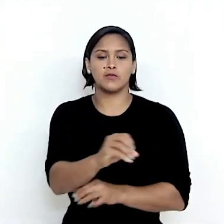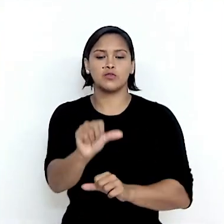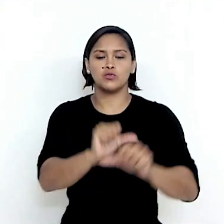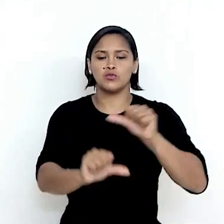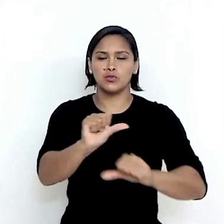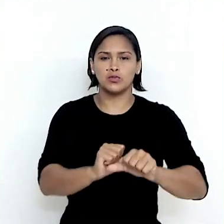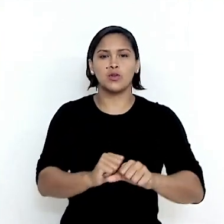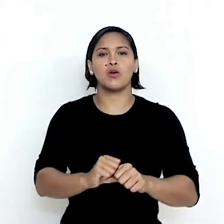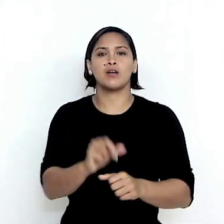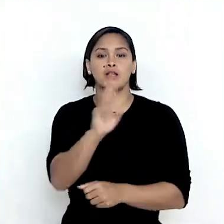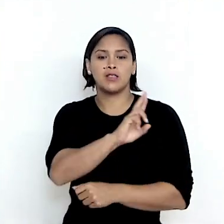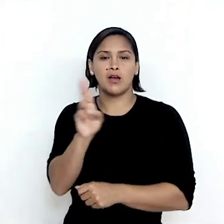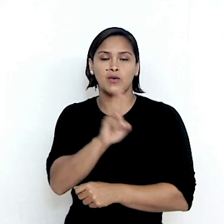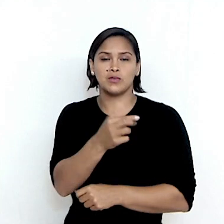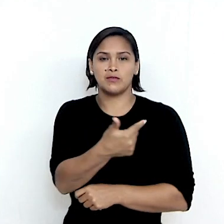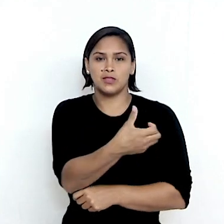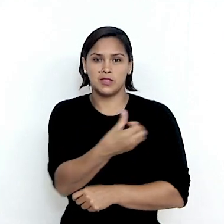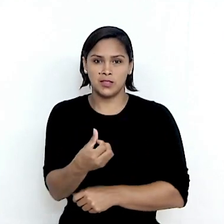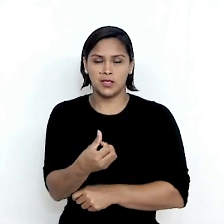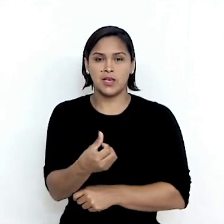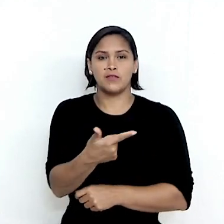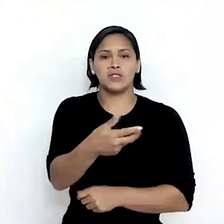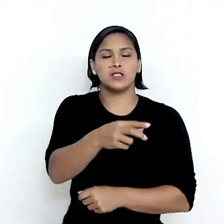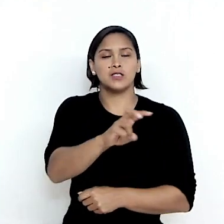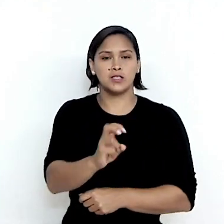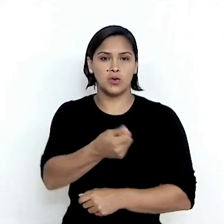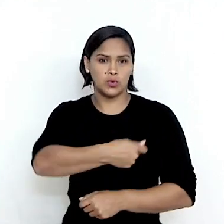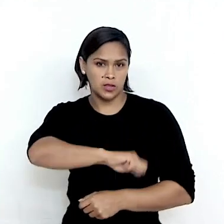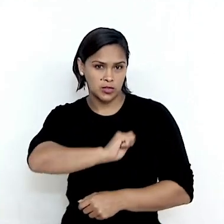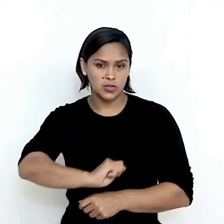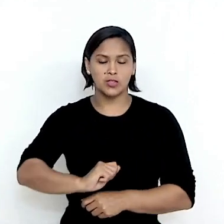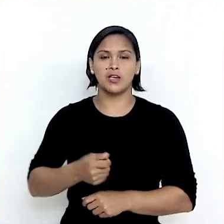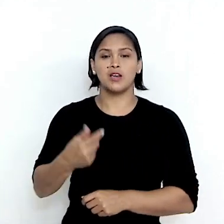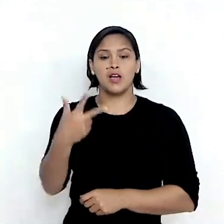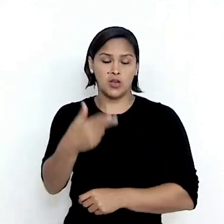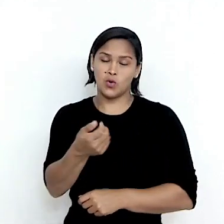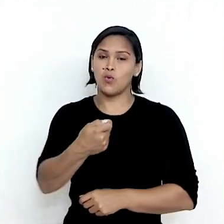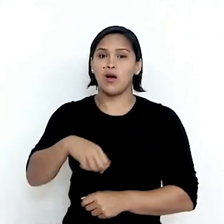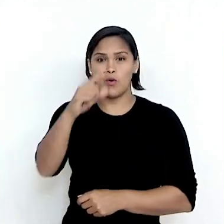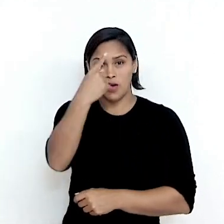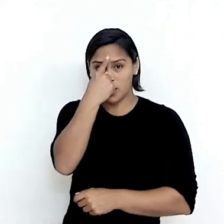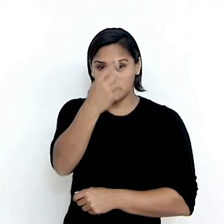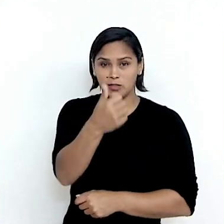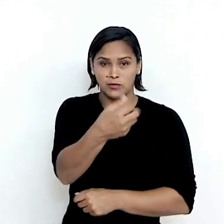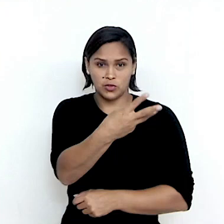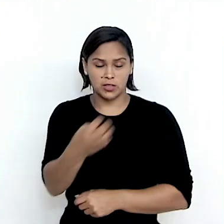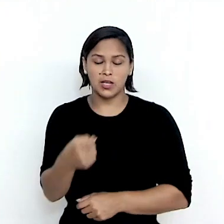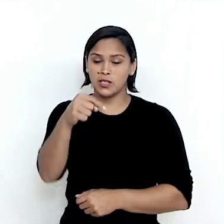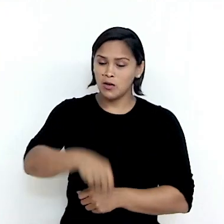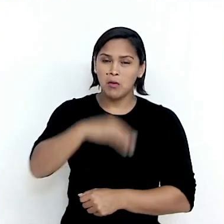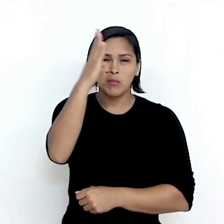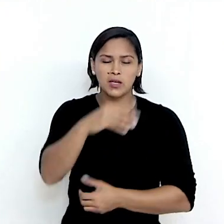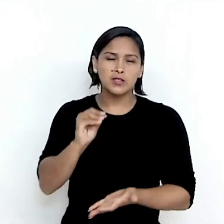tráfego, na Rússia temos 26, 25 na Argentina e na Austrália, o mesmo número, 23 na Índia e 21 na Alemanha. O Brasil